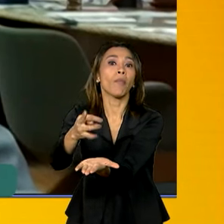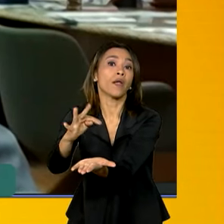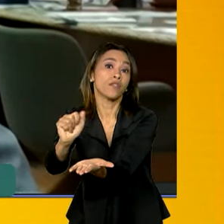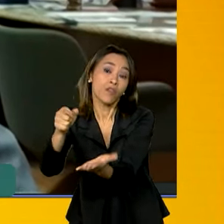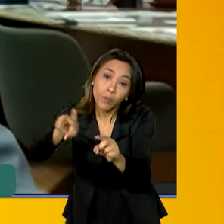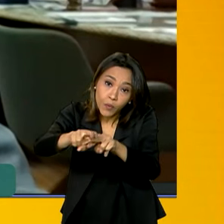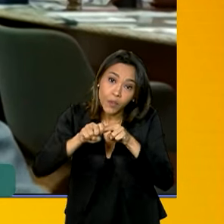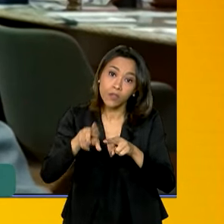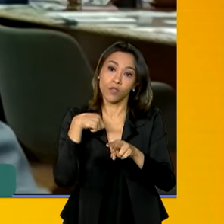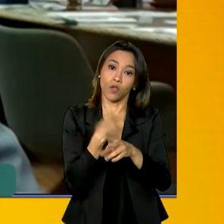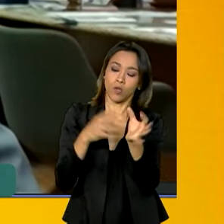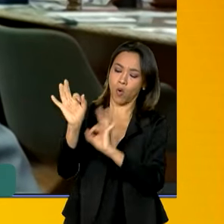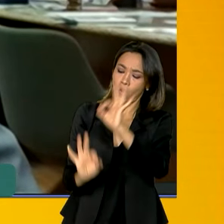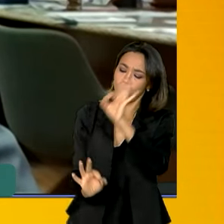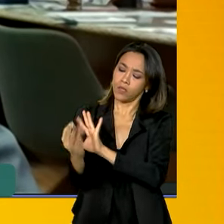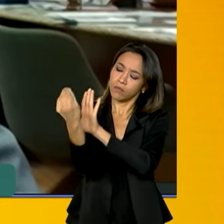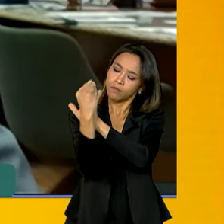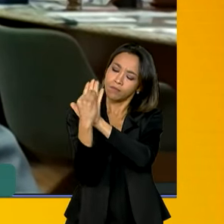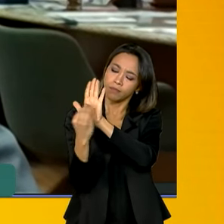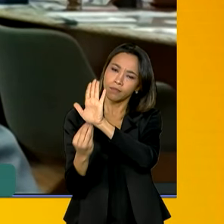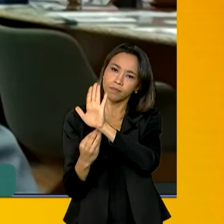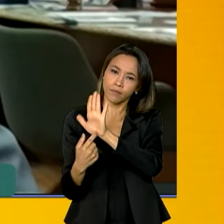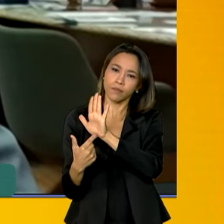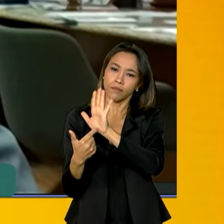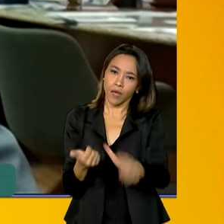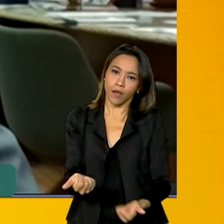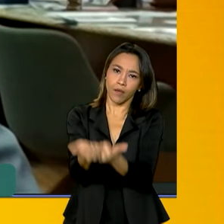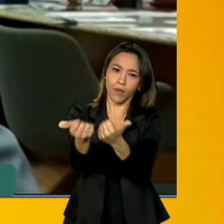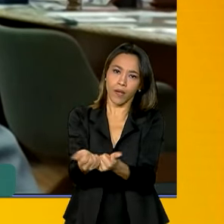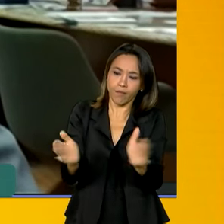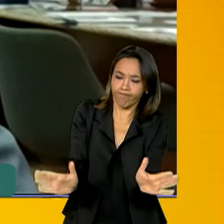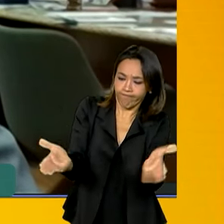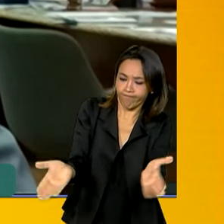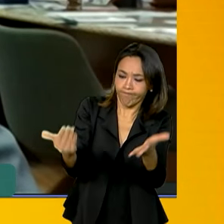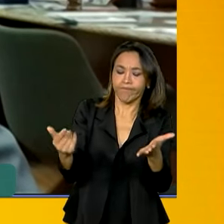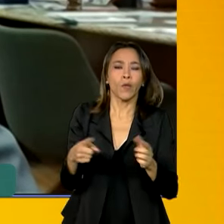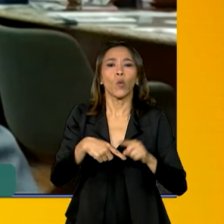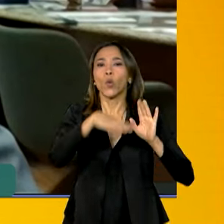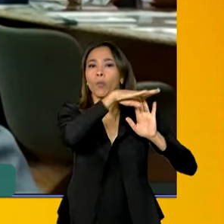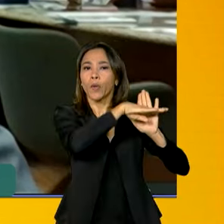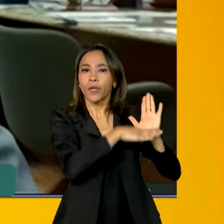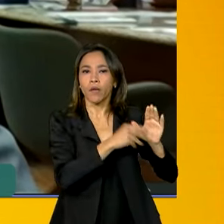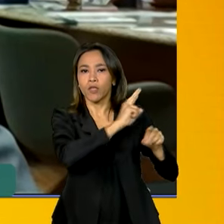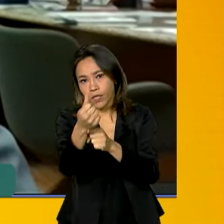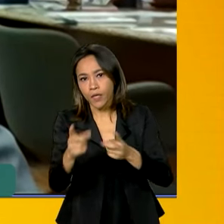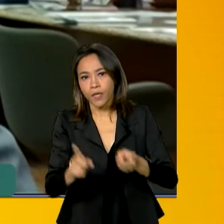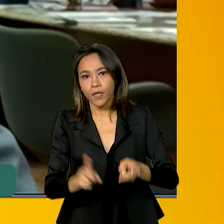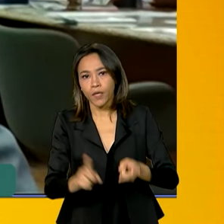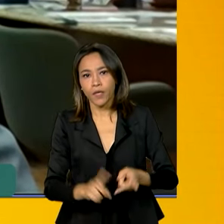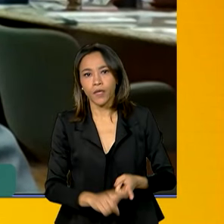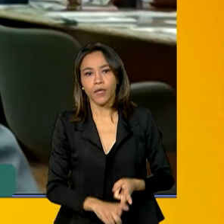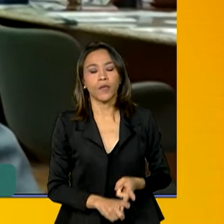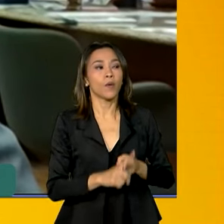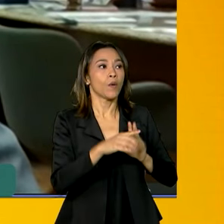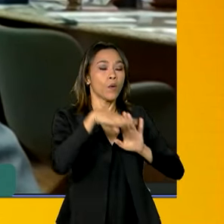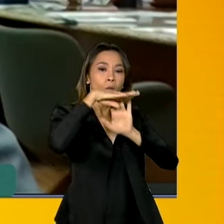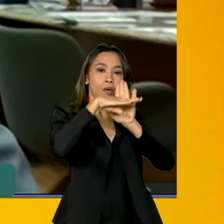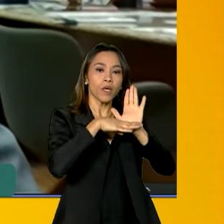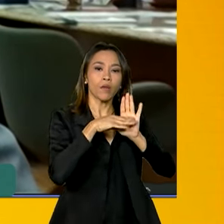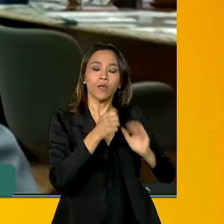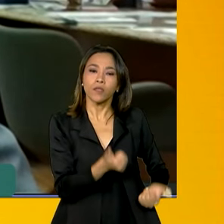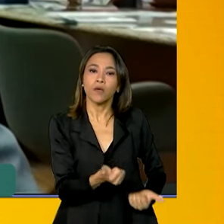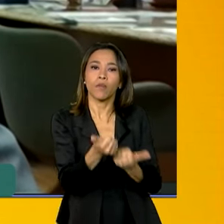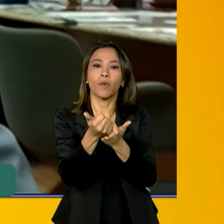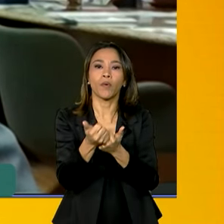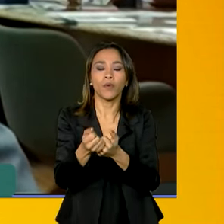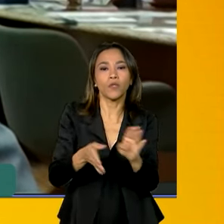para fortalecer e fomentar cooperativas. O programa de crédito, de assistência técnica, o